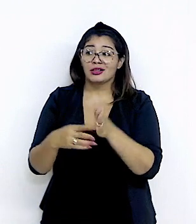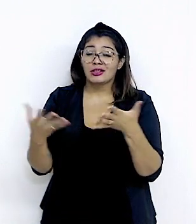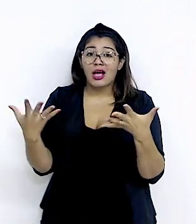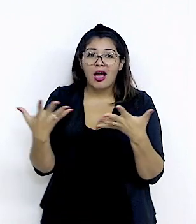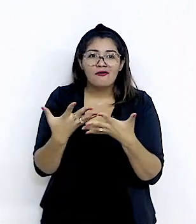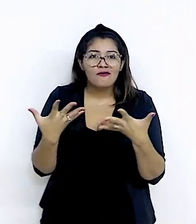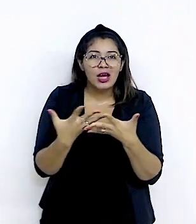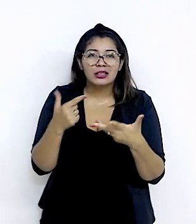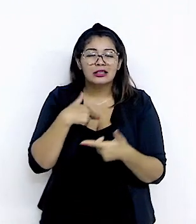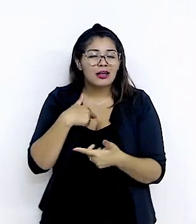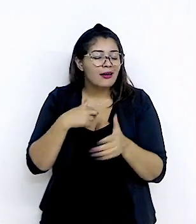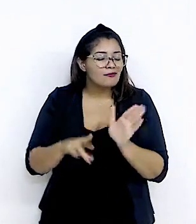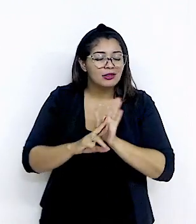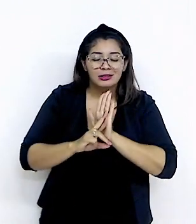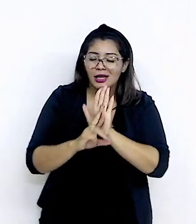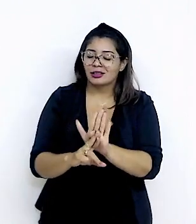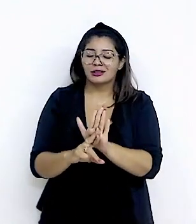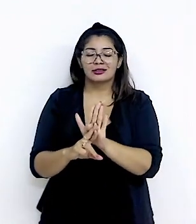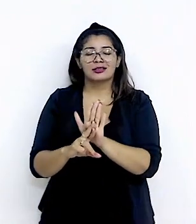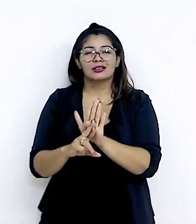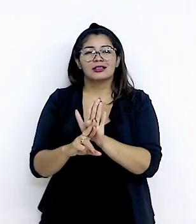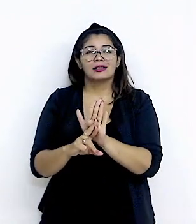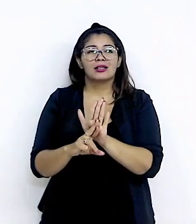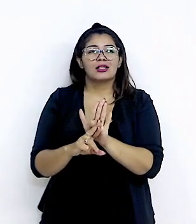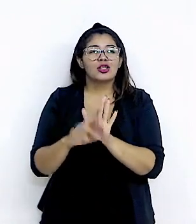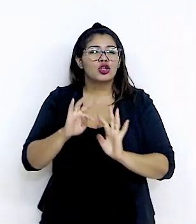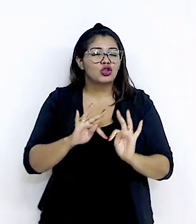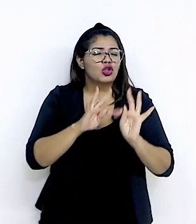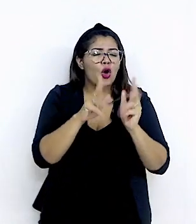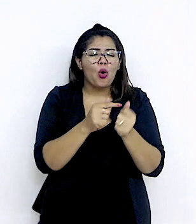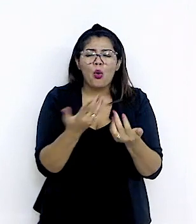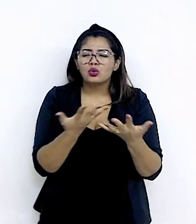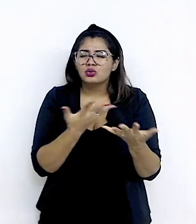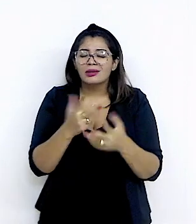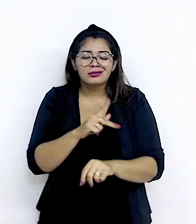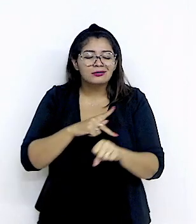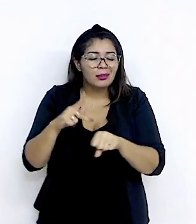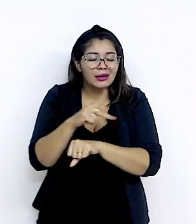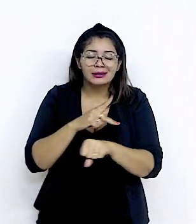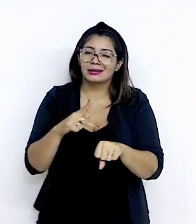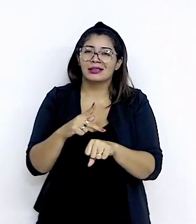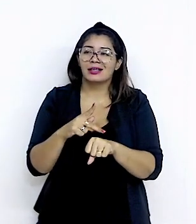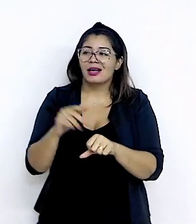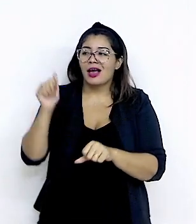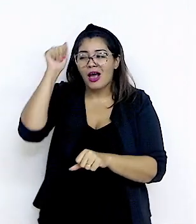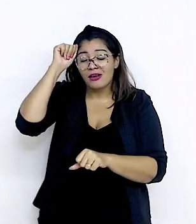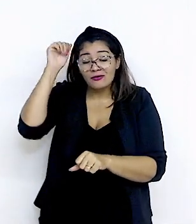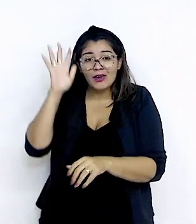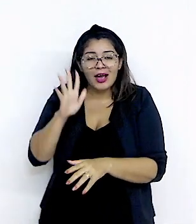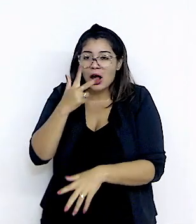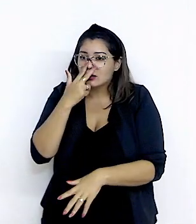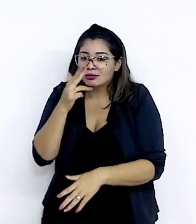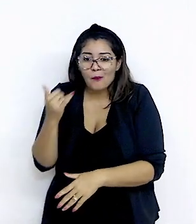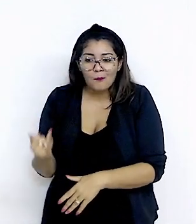fizeram questão de ter representação Se não todos, mas praticamente todos os países africanos Então, acho que